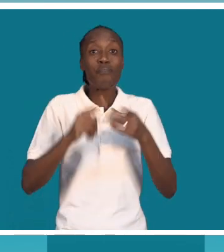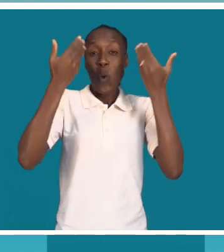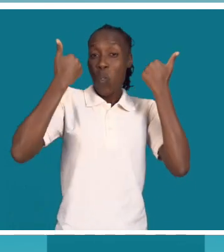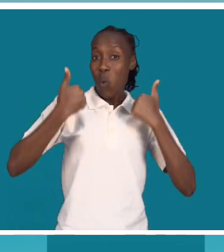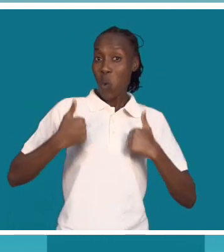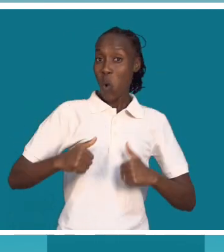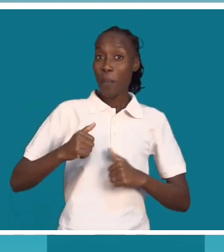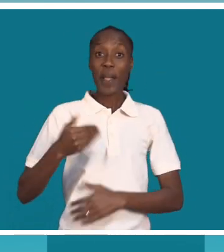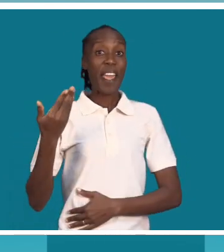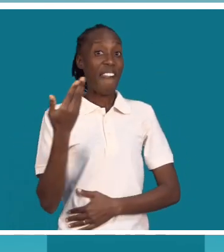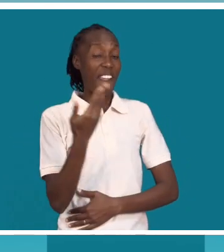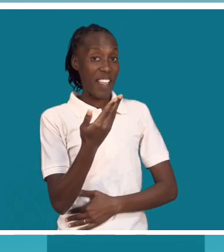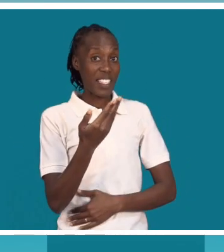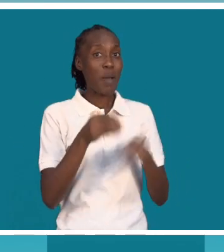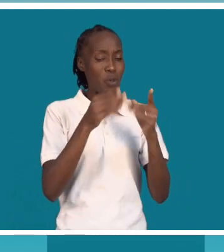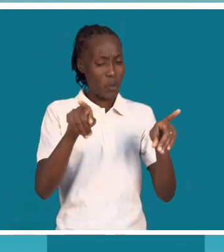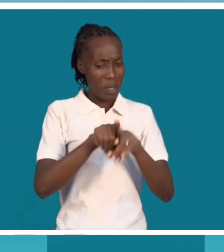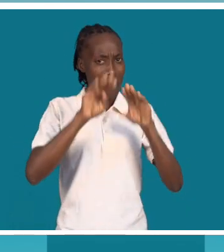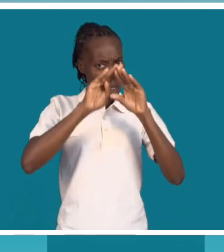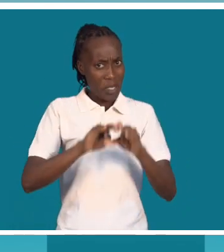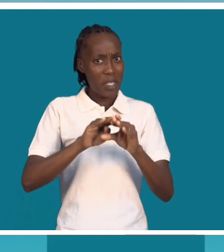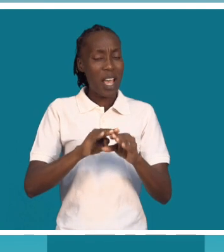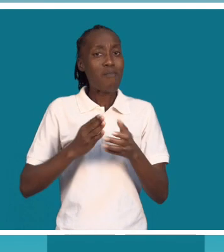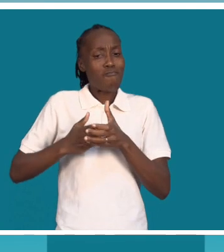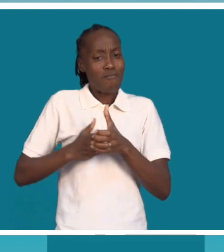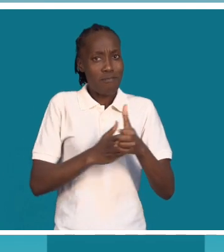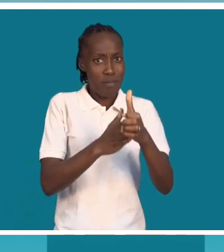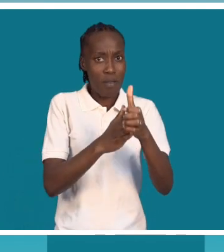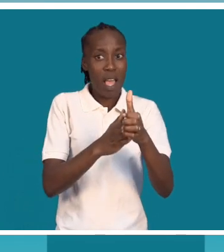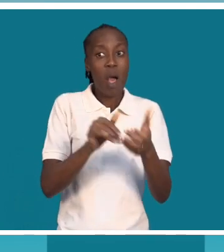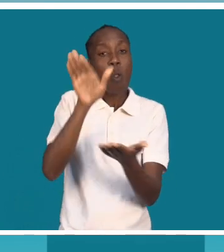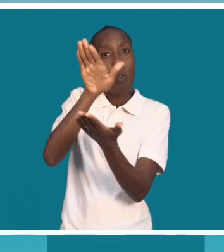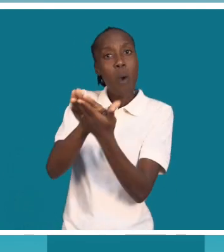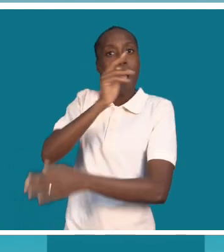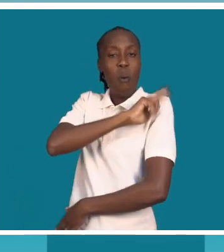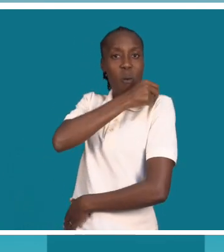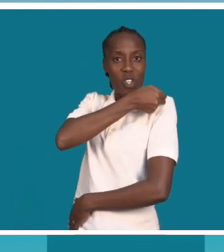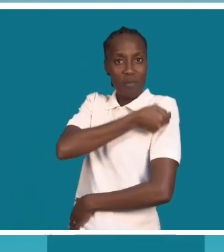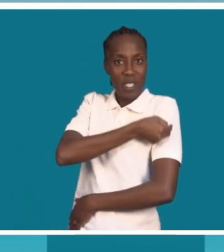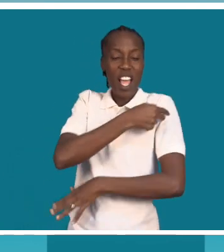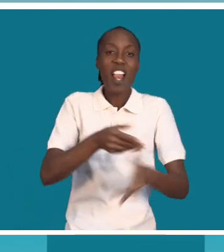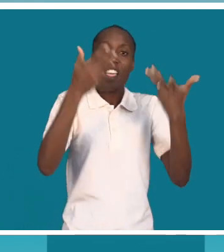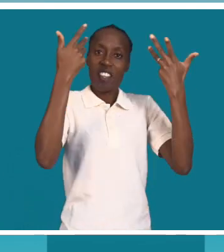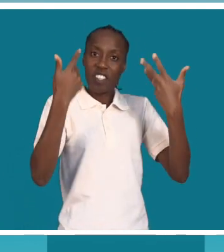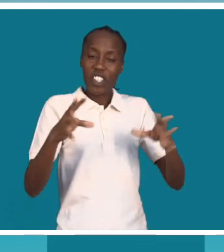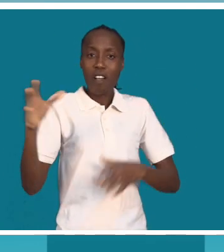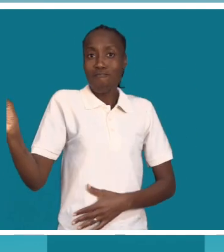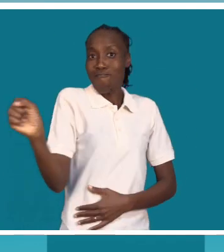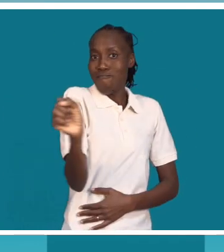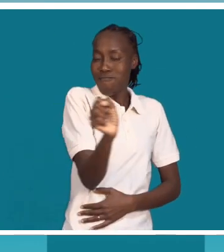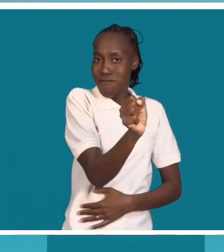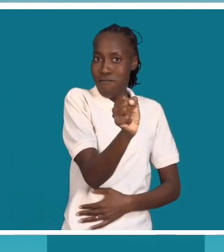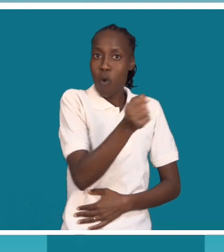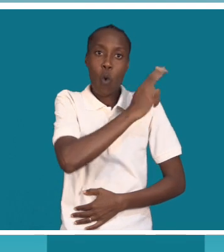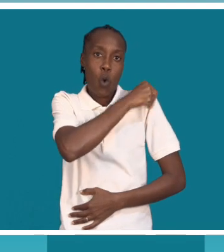bala no corpo, esta pessoa está em seguimento do tratamento dele no hospital. Já foi